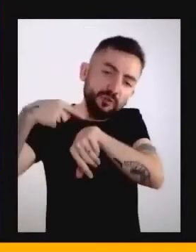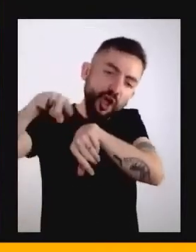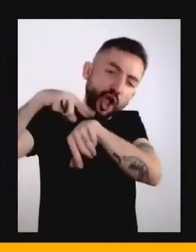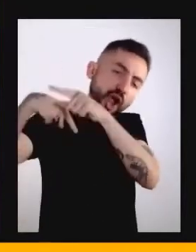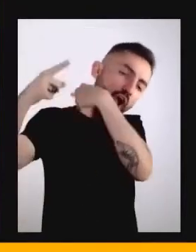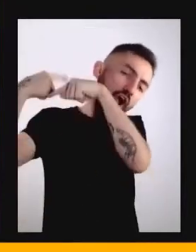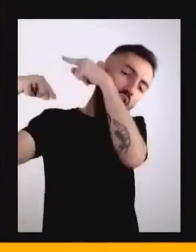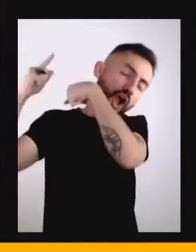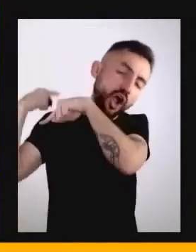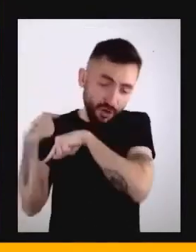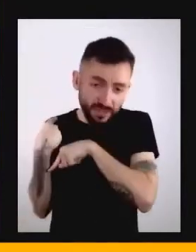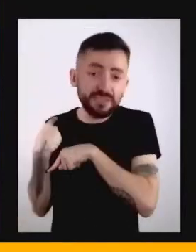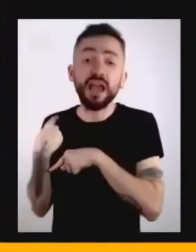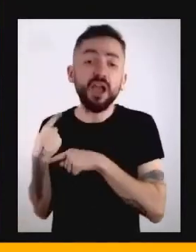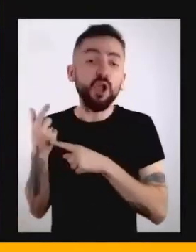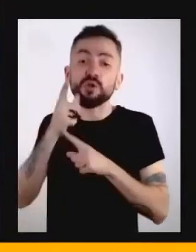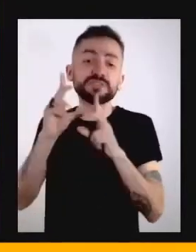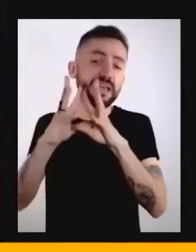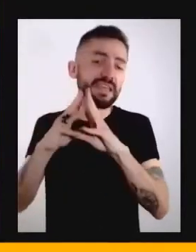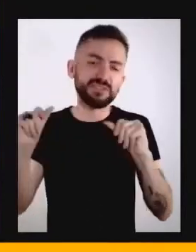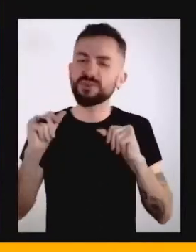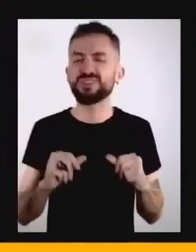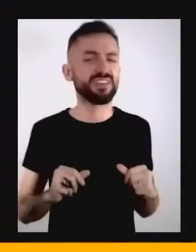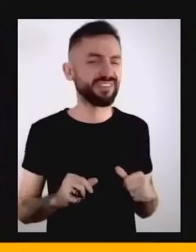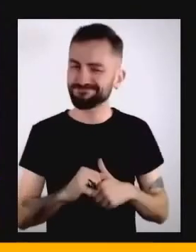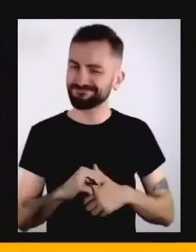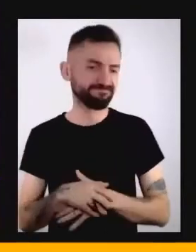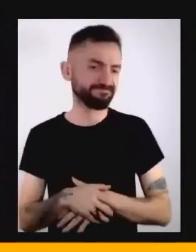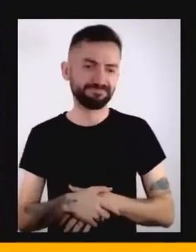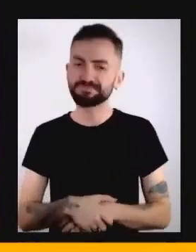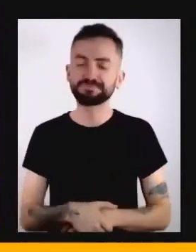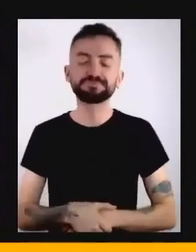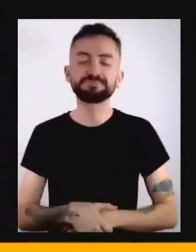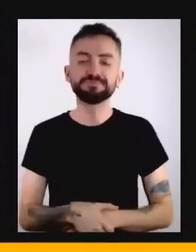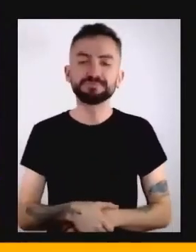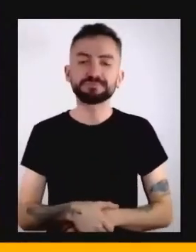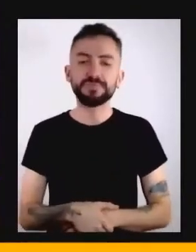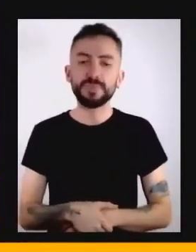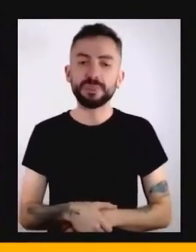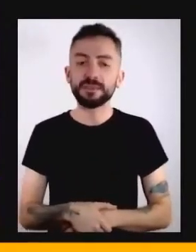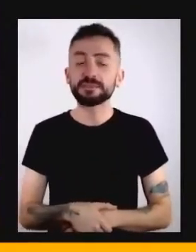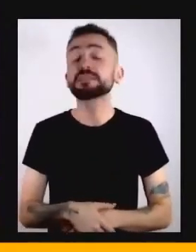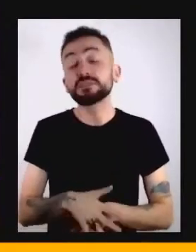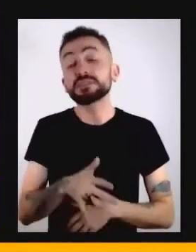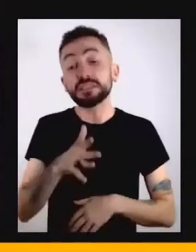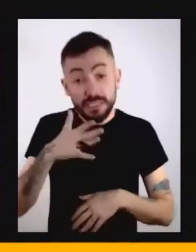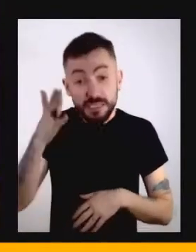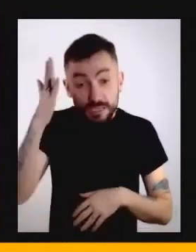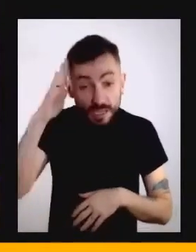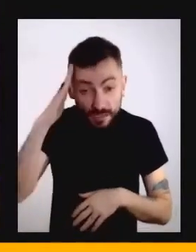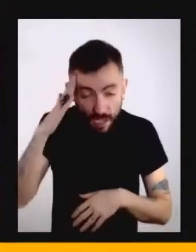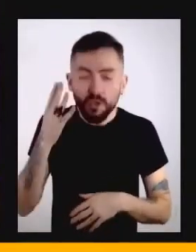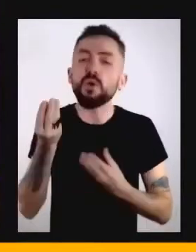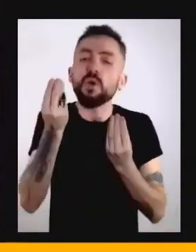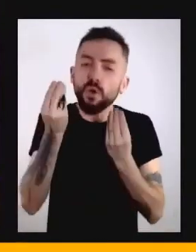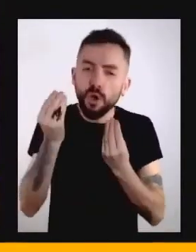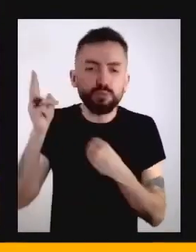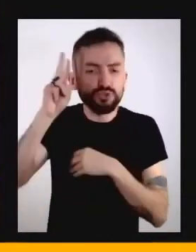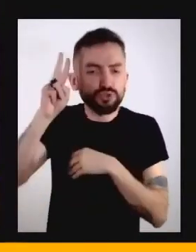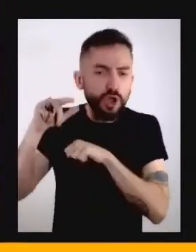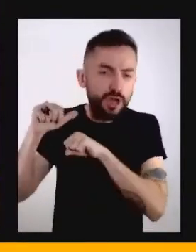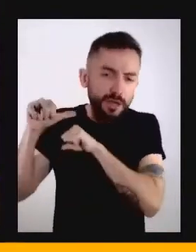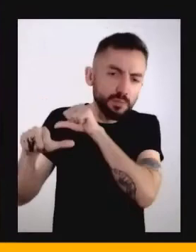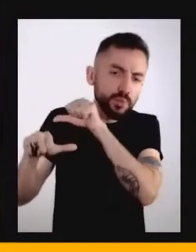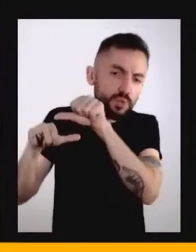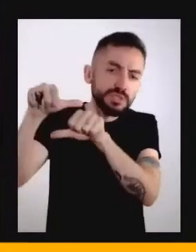para essa crise atual que a gente vive. Se a gente entendeu essa mudança, esse momento histórico enquanto